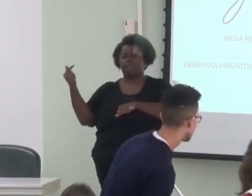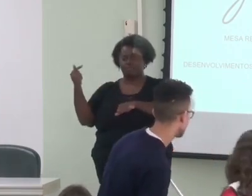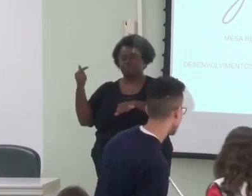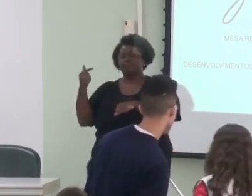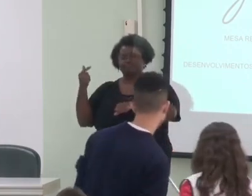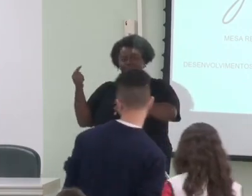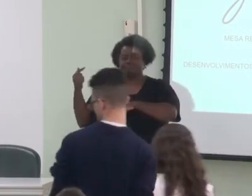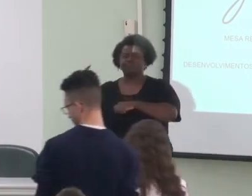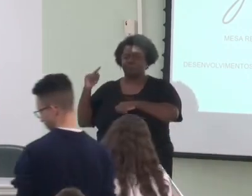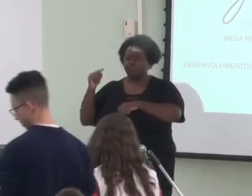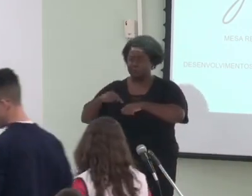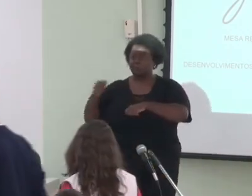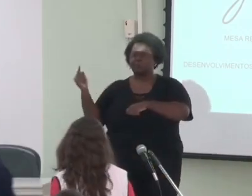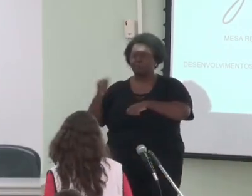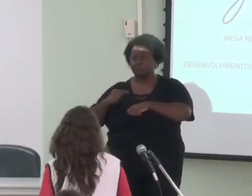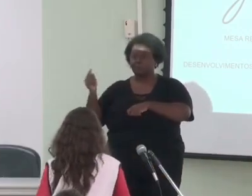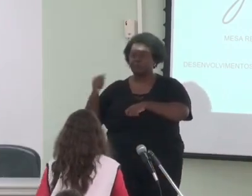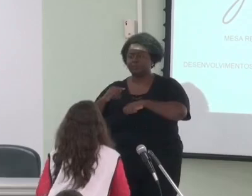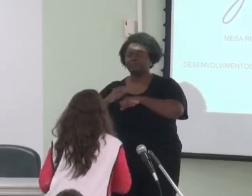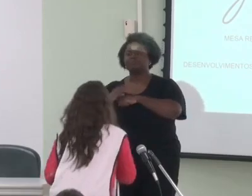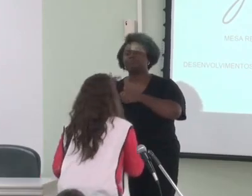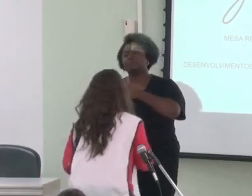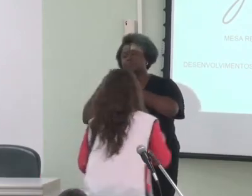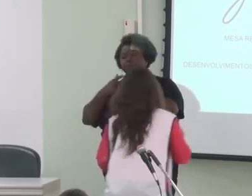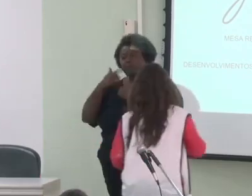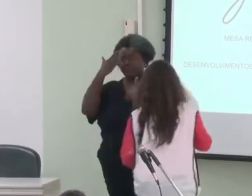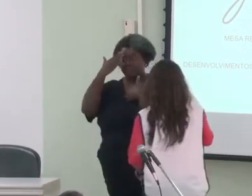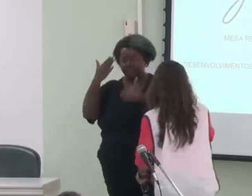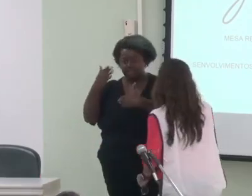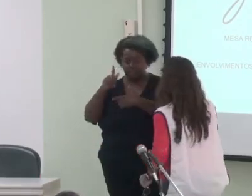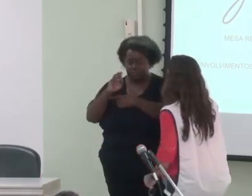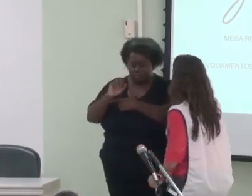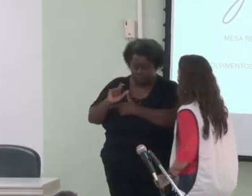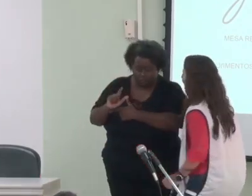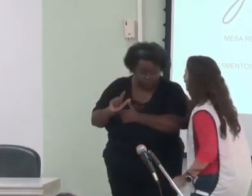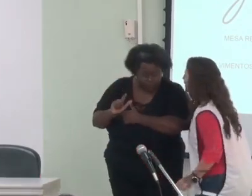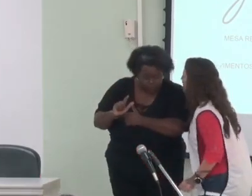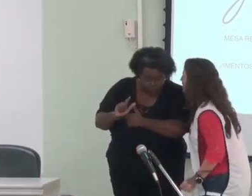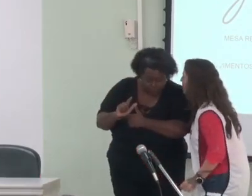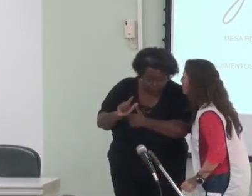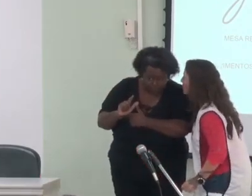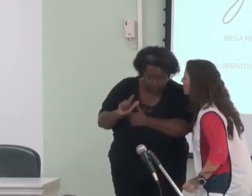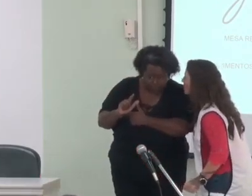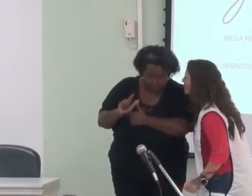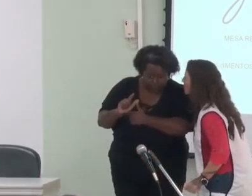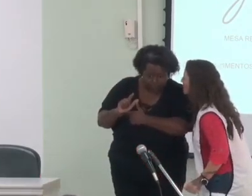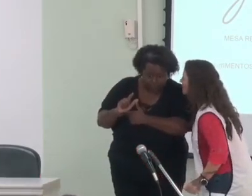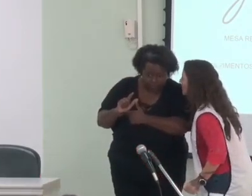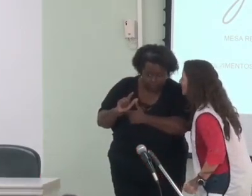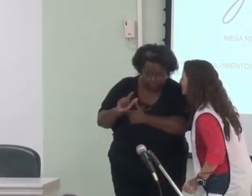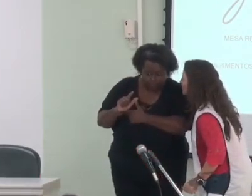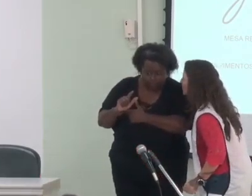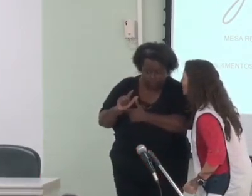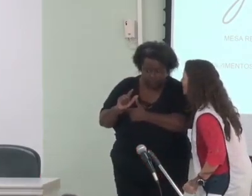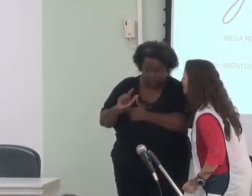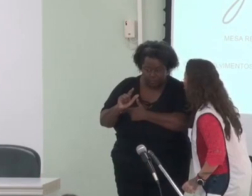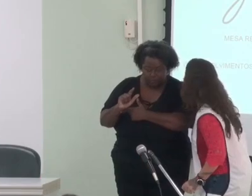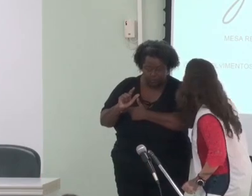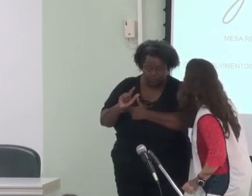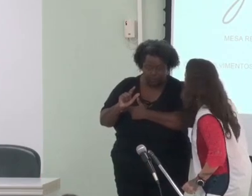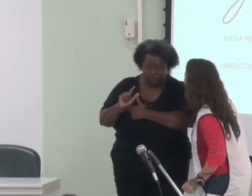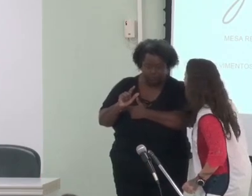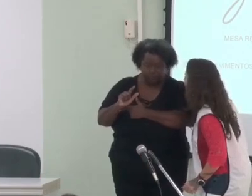Eu quero inicialmente agradecer ao GEL, em nome da Lívia, pelo convite para participar dessa mesa redonda sobre avanços no